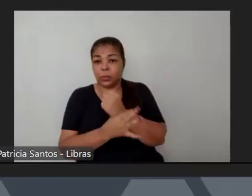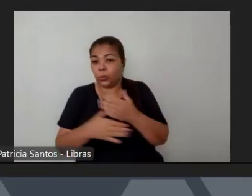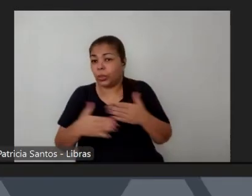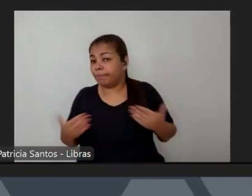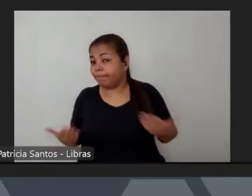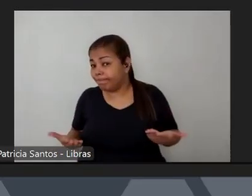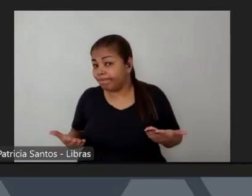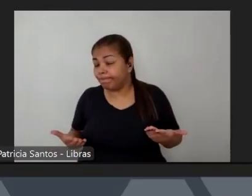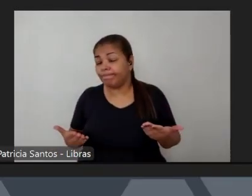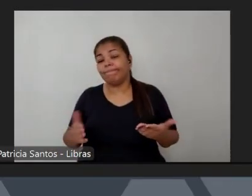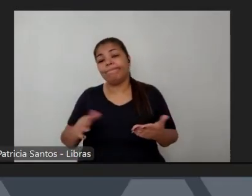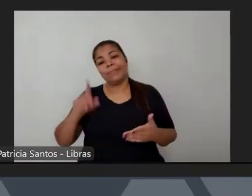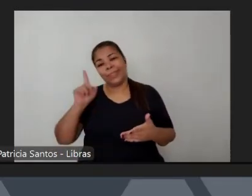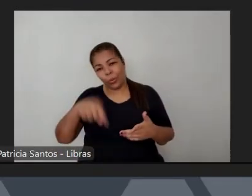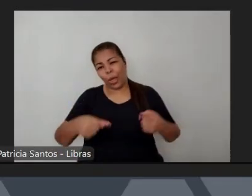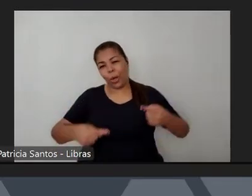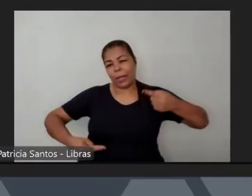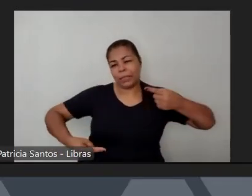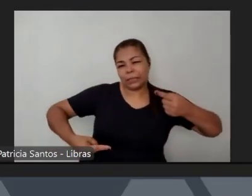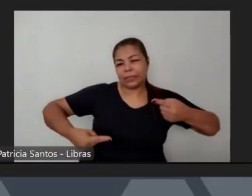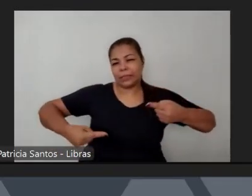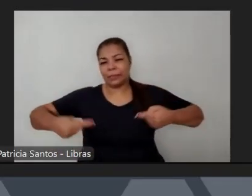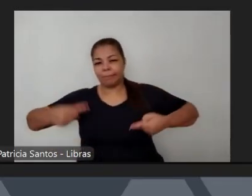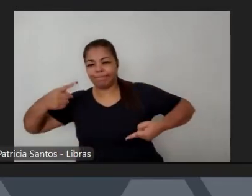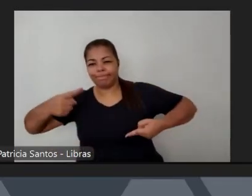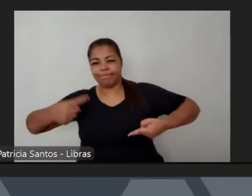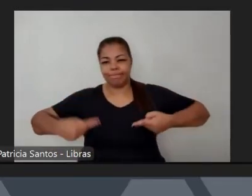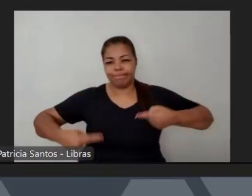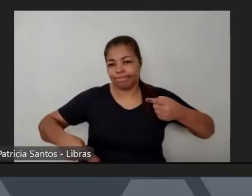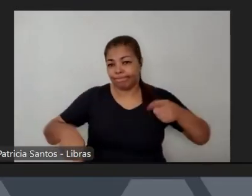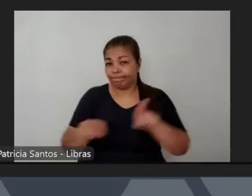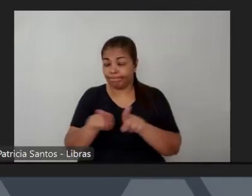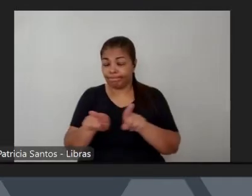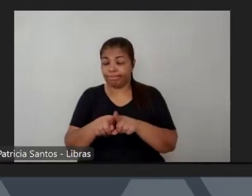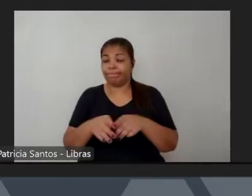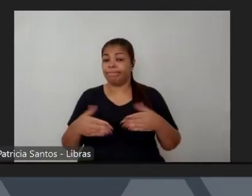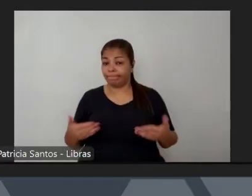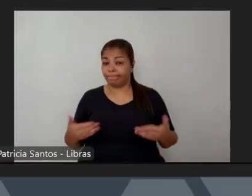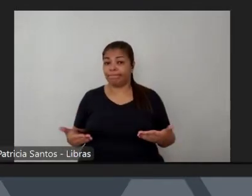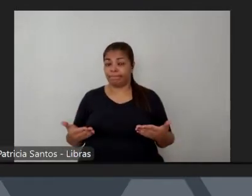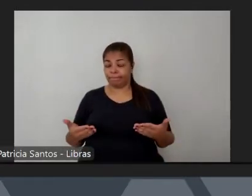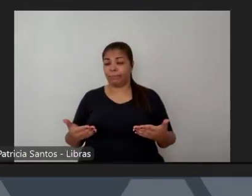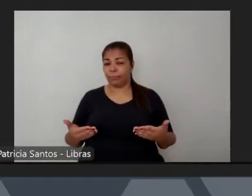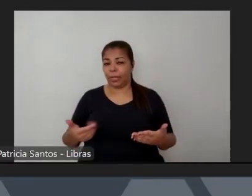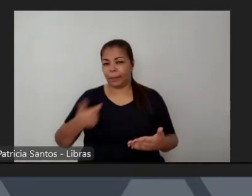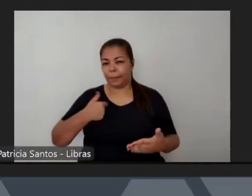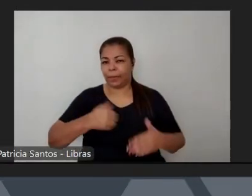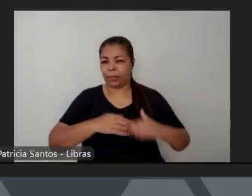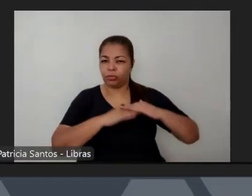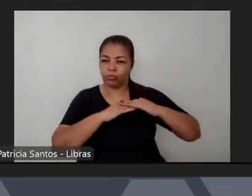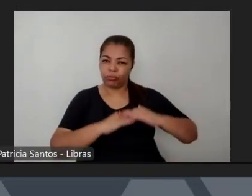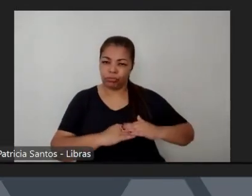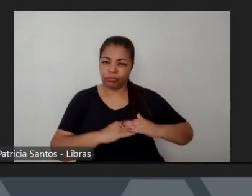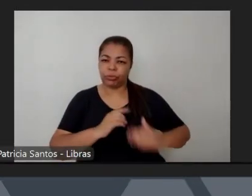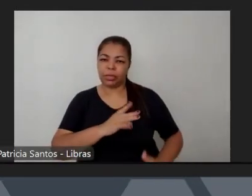concorrência essa legitimação de outras formas de baixar o meu medo ou a minha insegurança